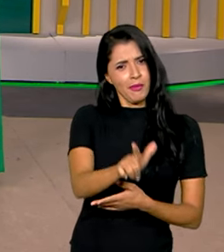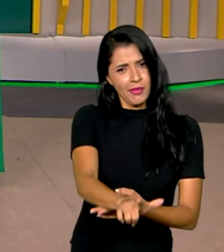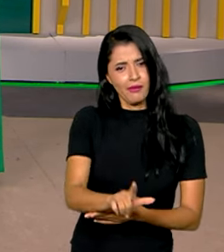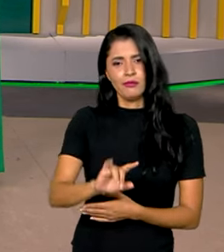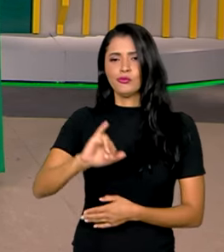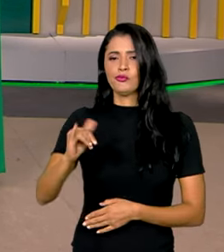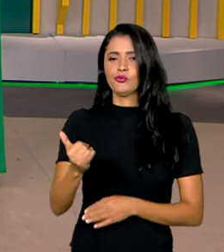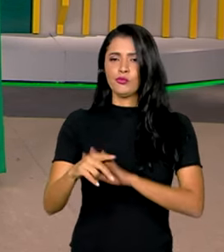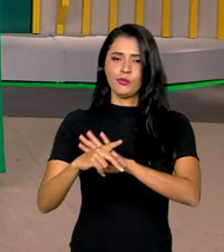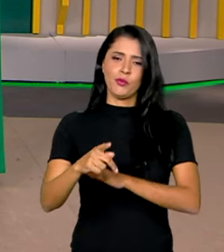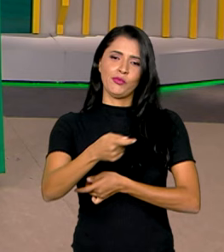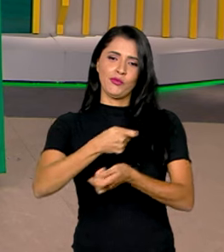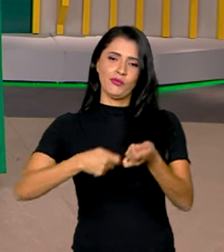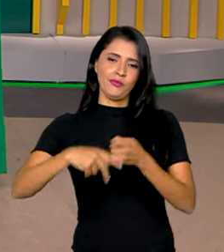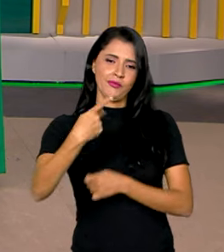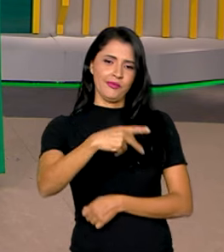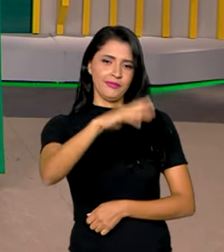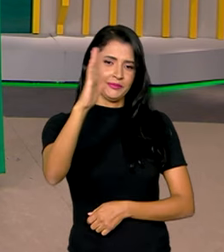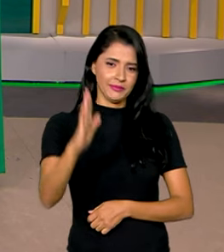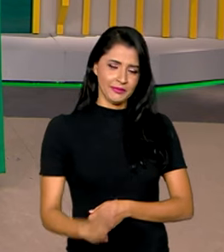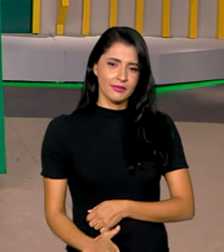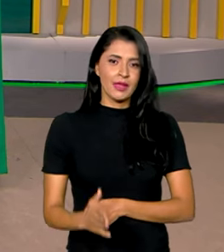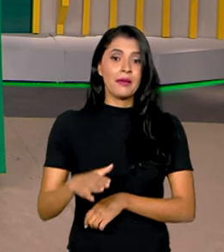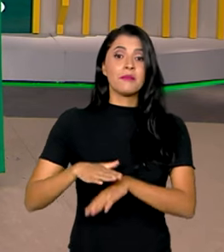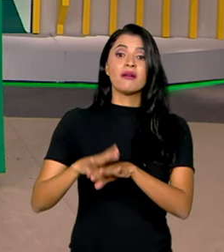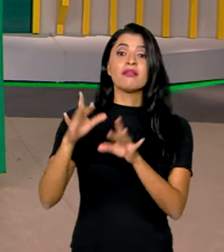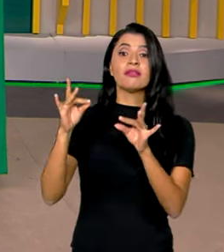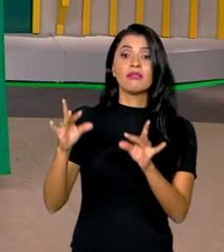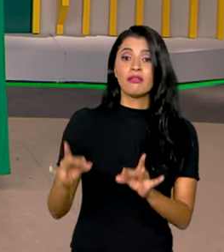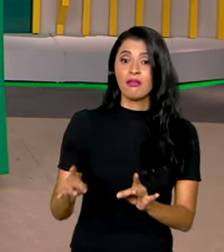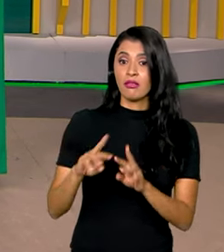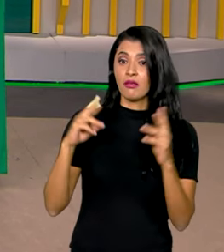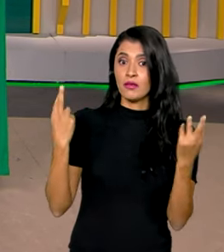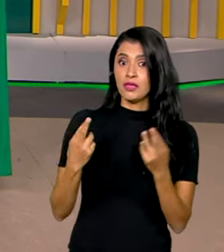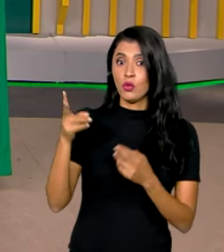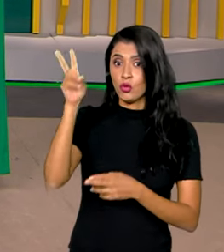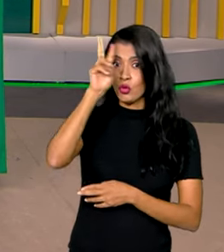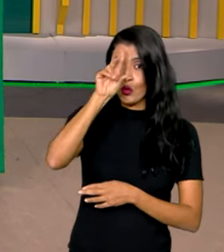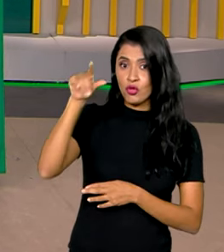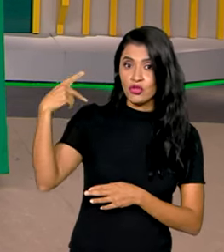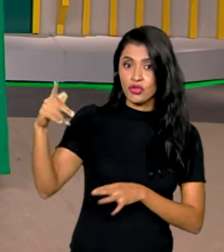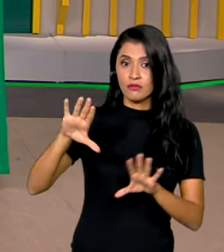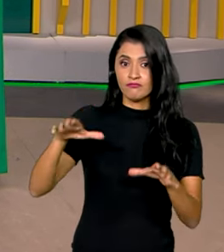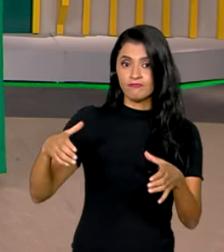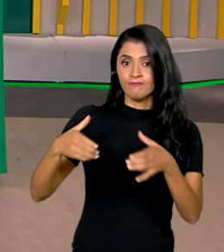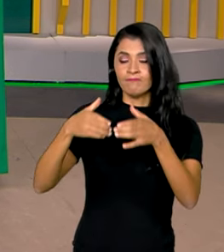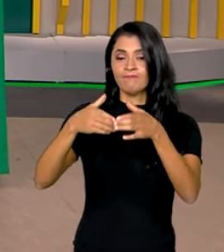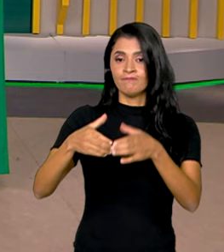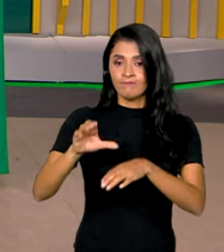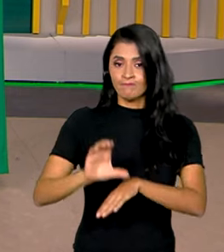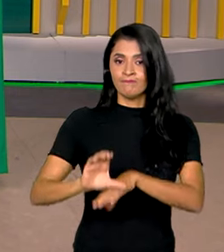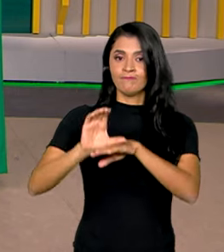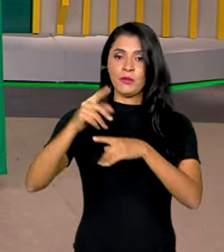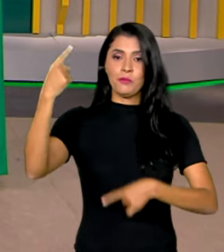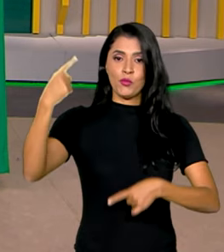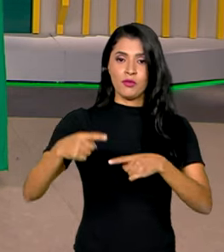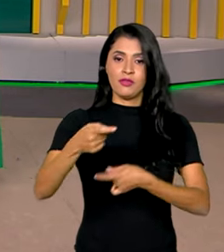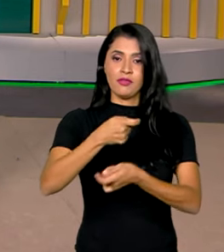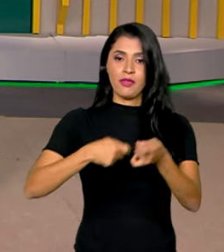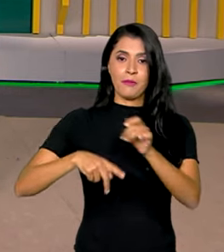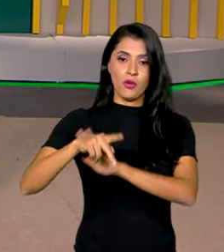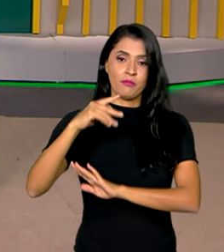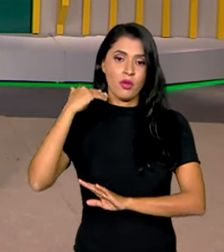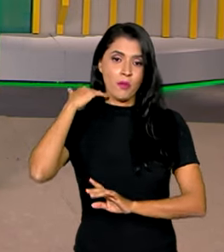economia brasileira. É, e quem tem mais detalhes da reunião de dois dias do Comitê de Política Monetária do Banco Central